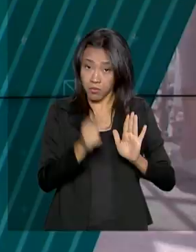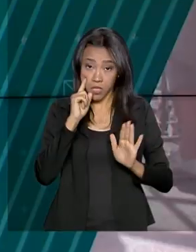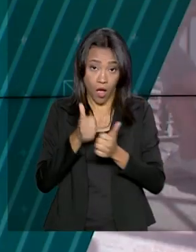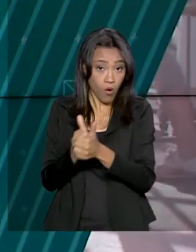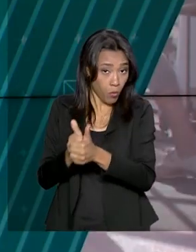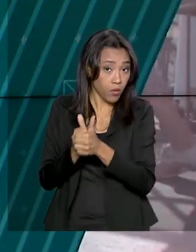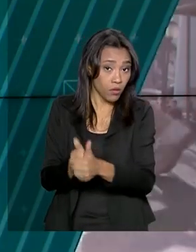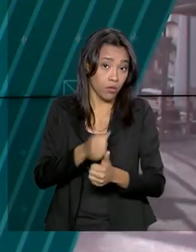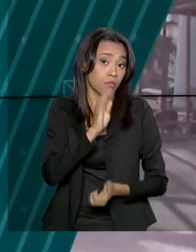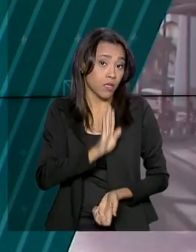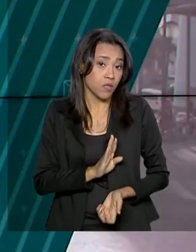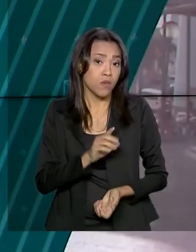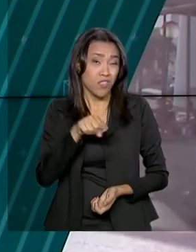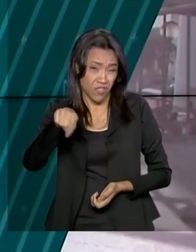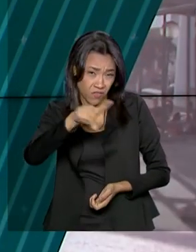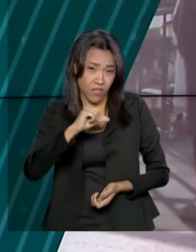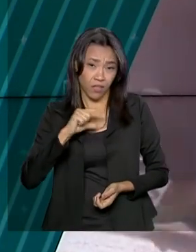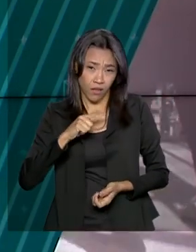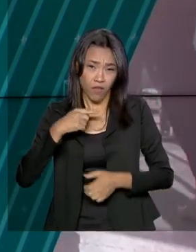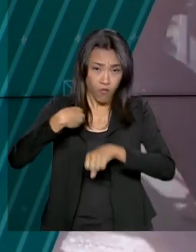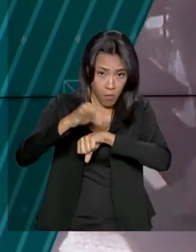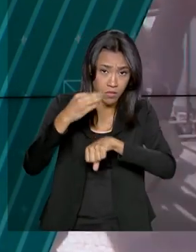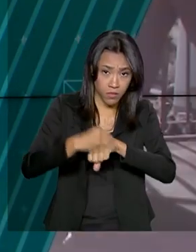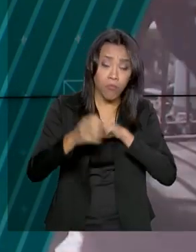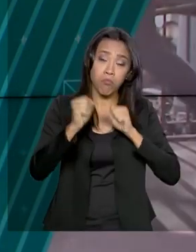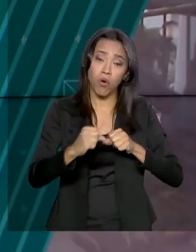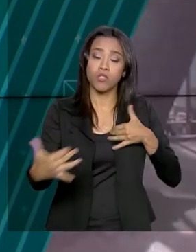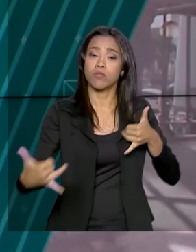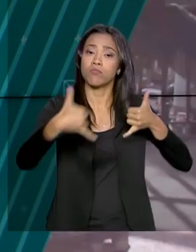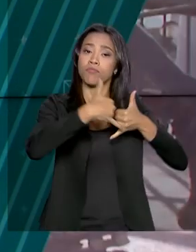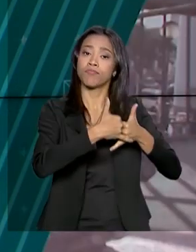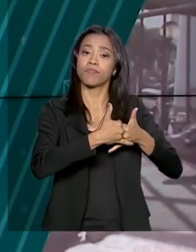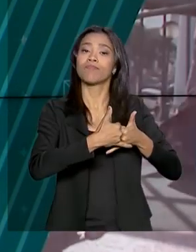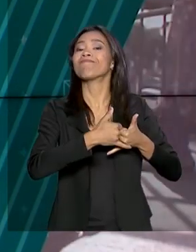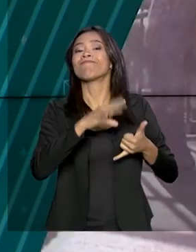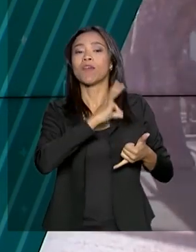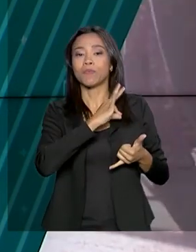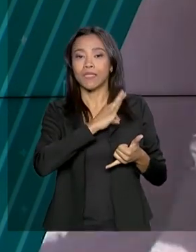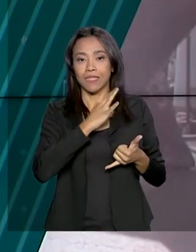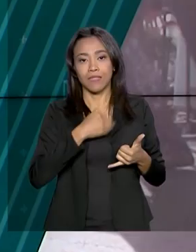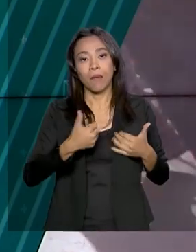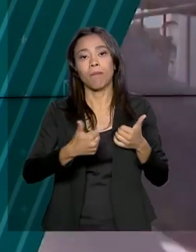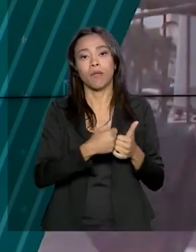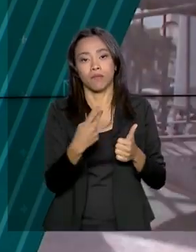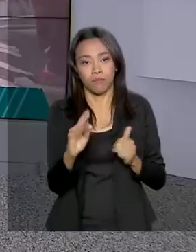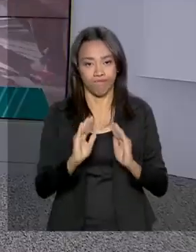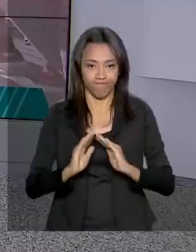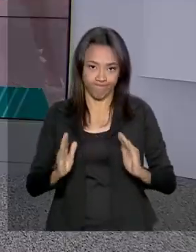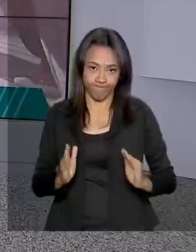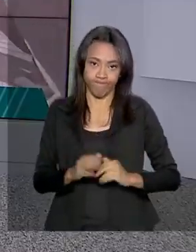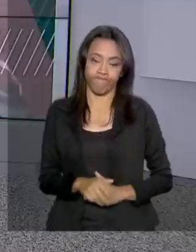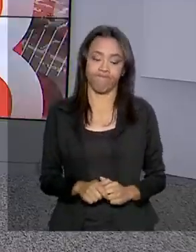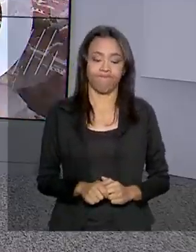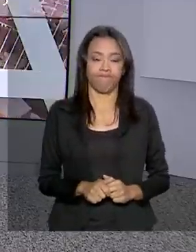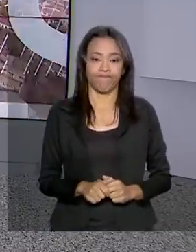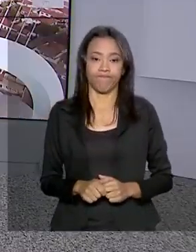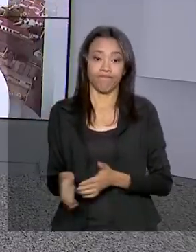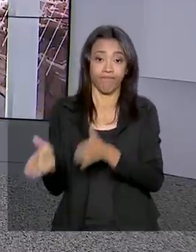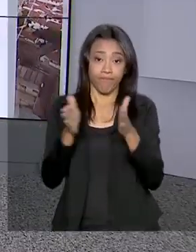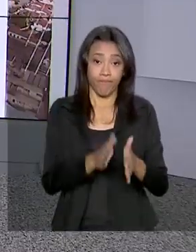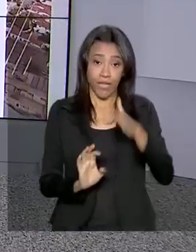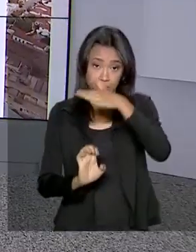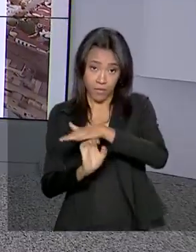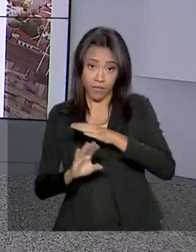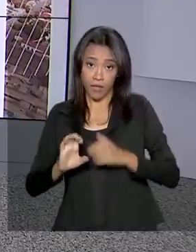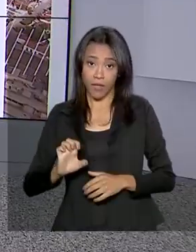caso. Quem tiver alguma informação, basta entrar em contato com uma autoridade policial mais próxima. A Eletrobras